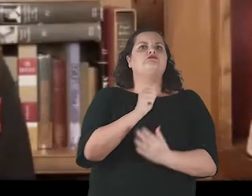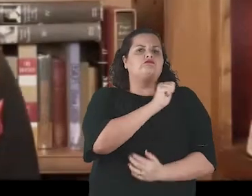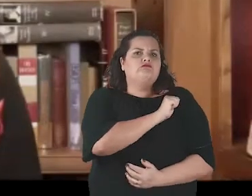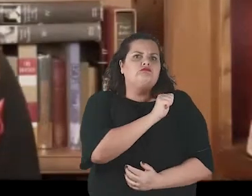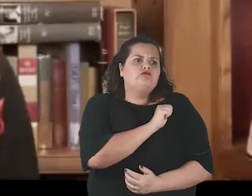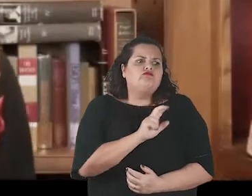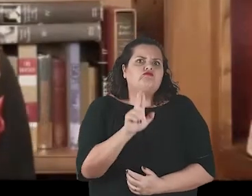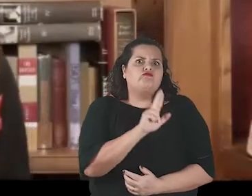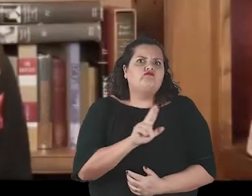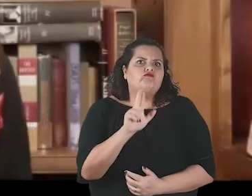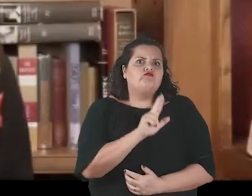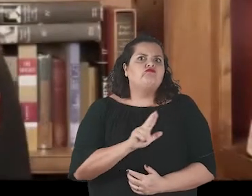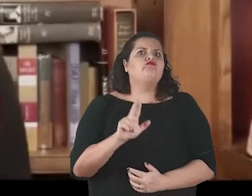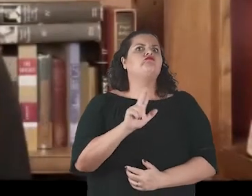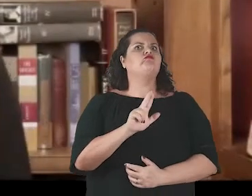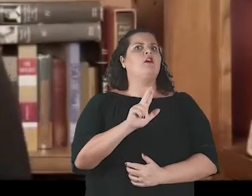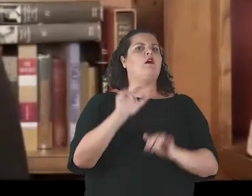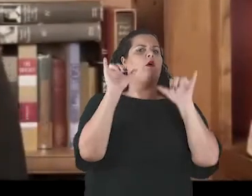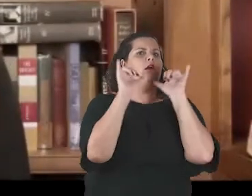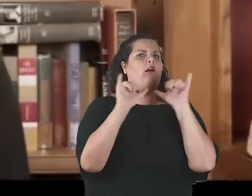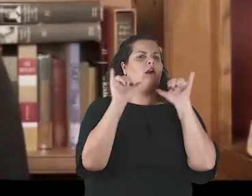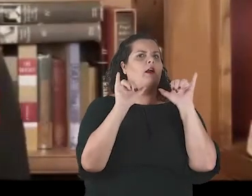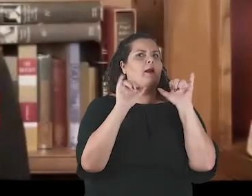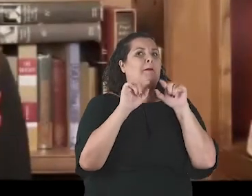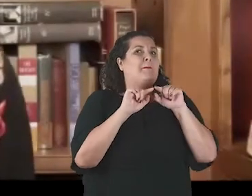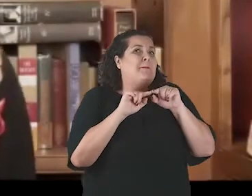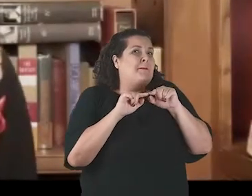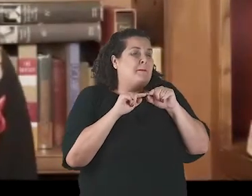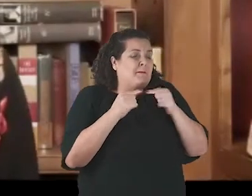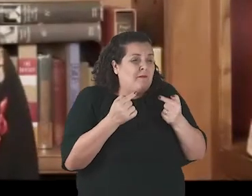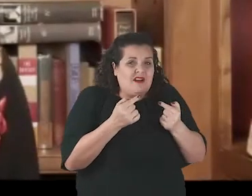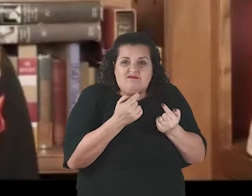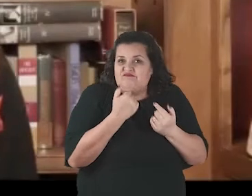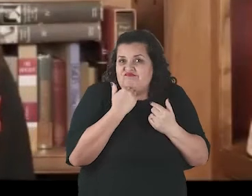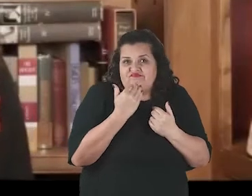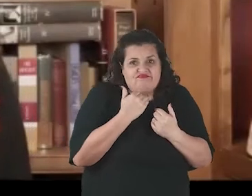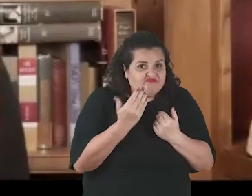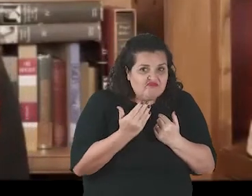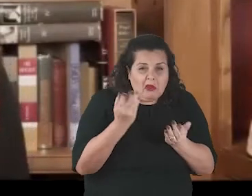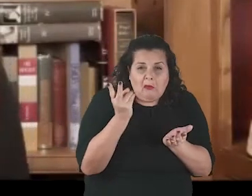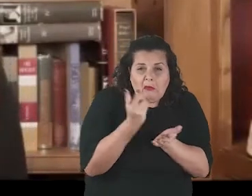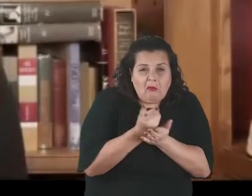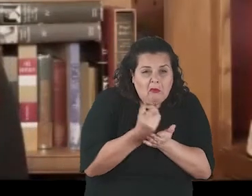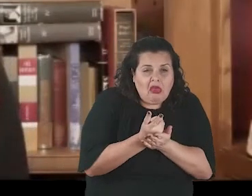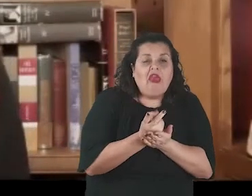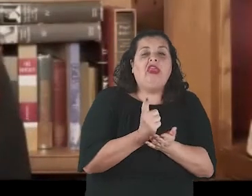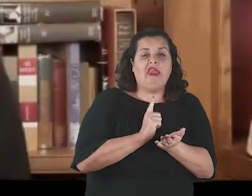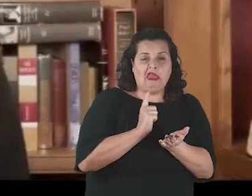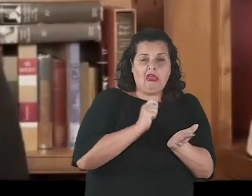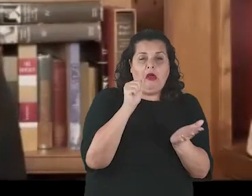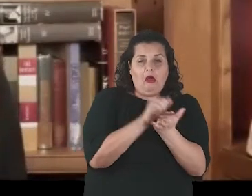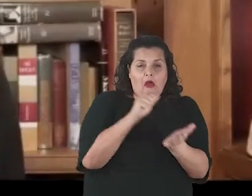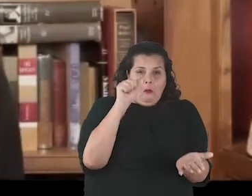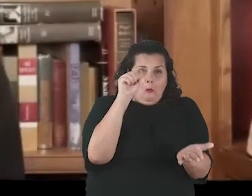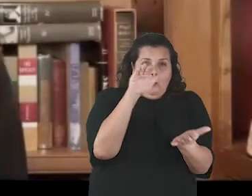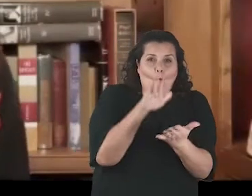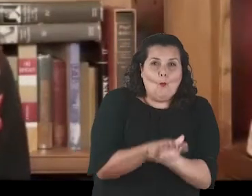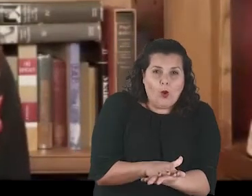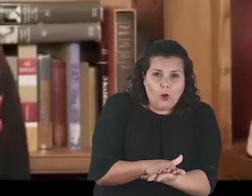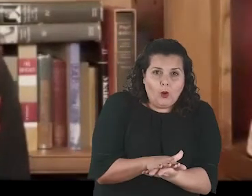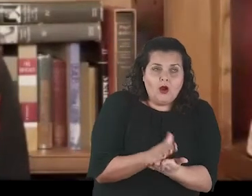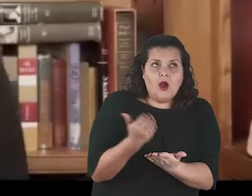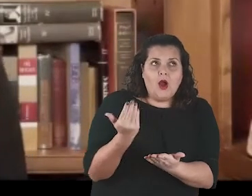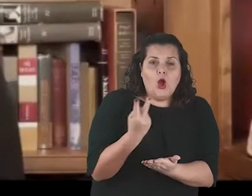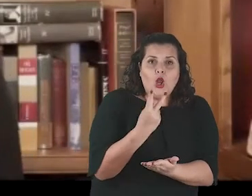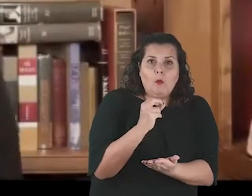publicidade comportamental. E isso, apesar de uma multa de 170 milhões de dólares